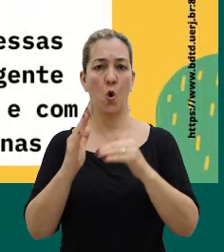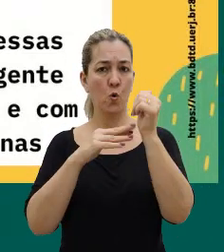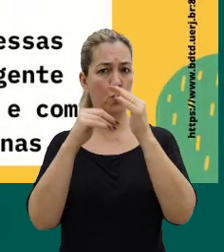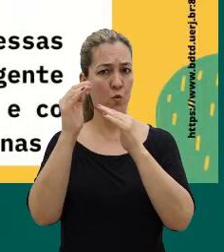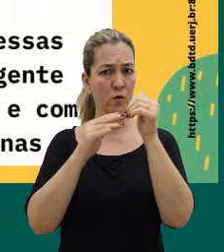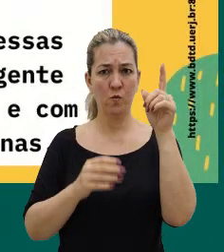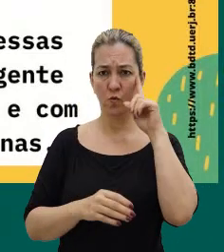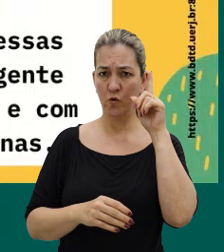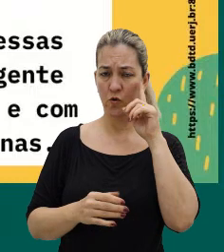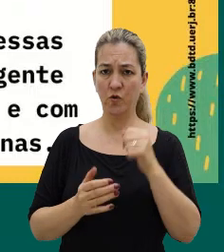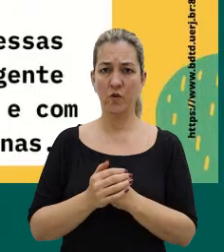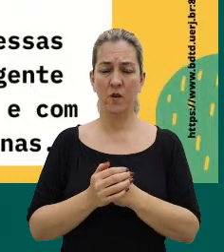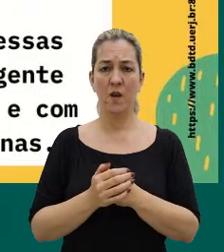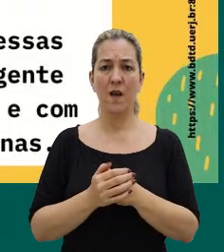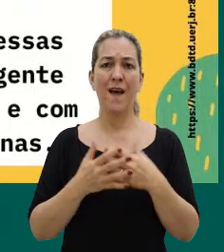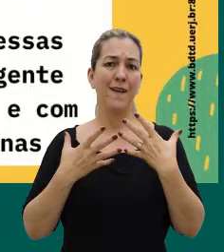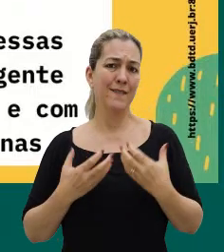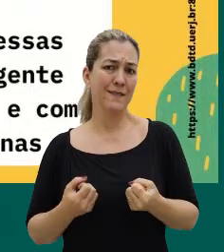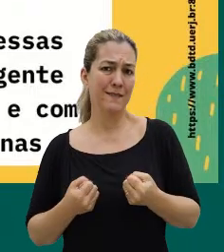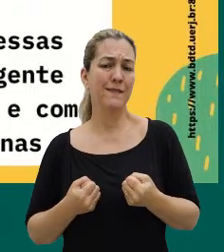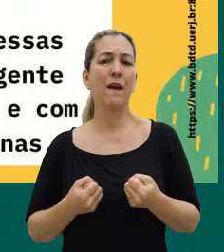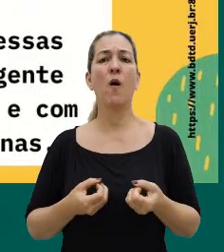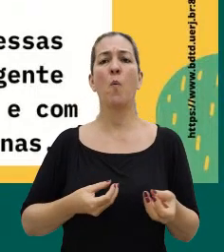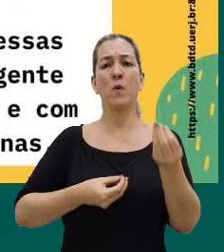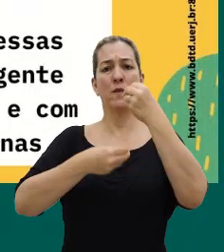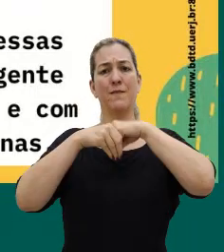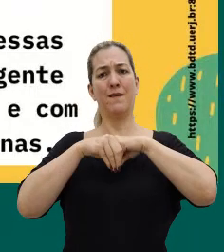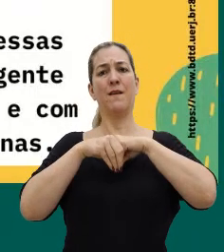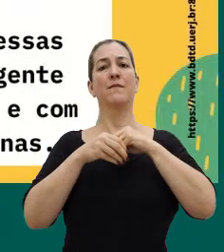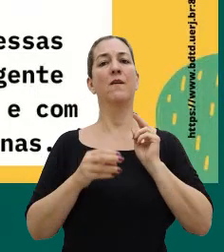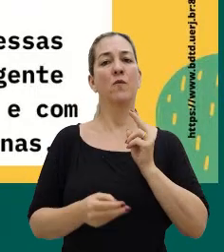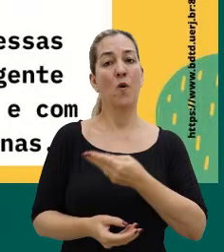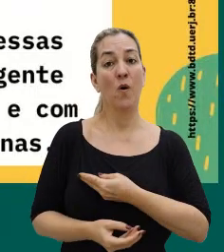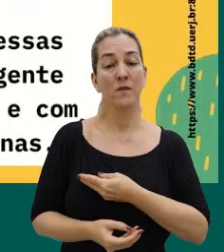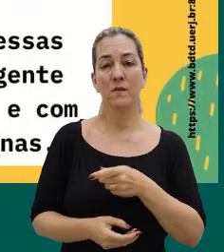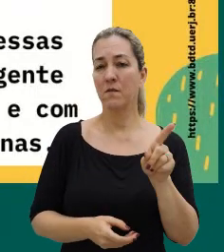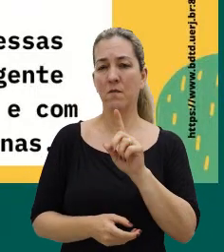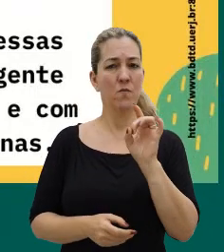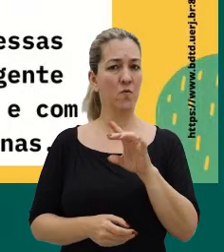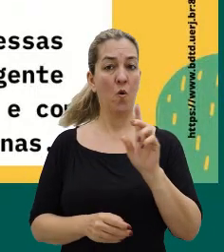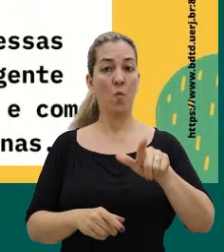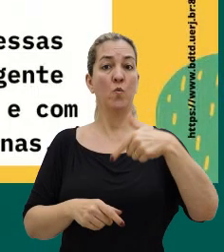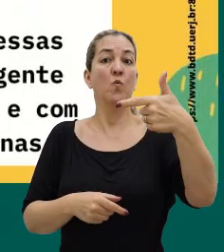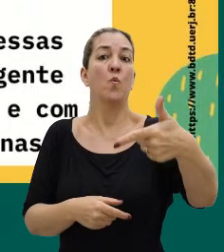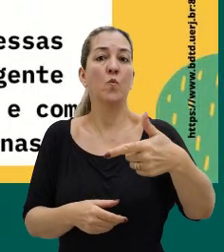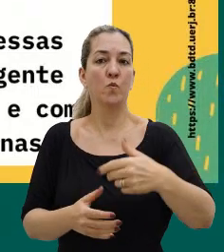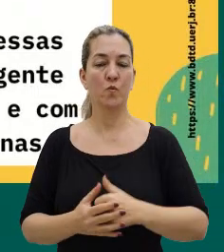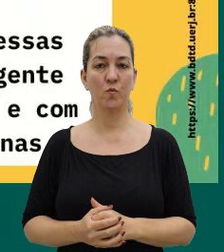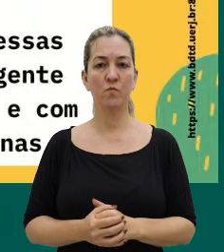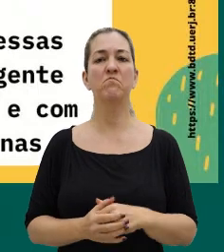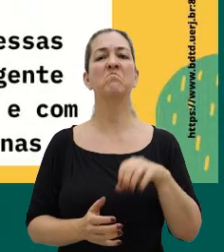aceitar como uma questão interna nossa e não só como algo do outro, né? Isso, isso, isso.